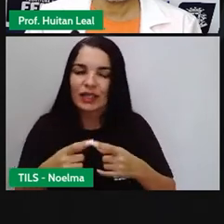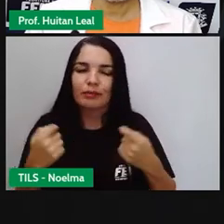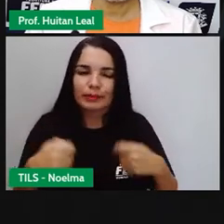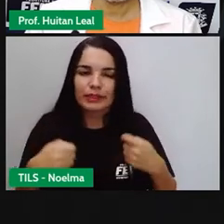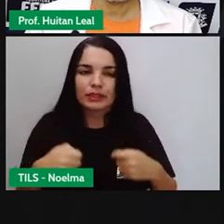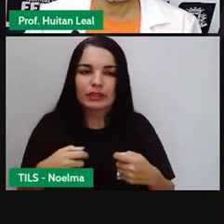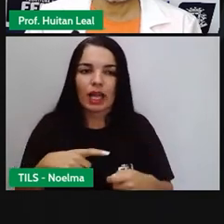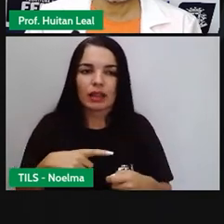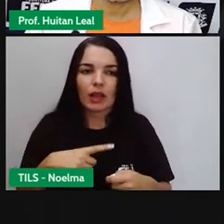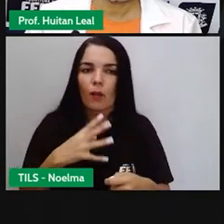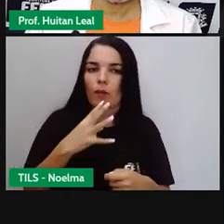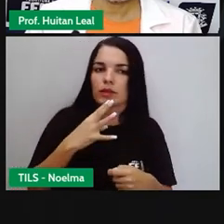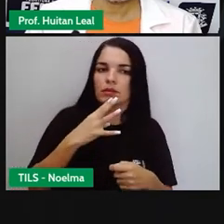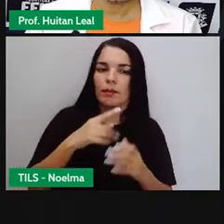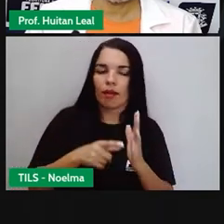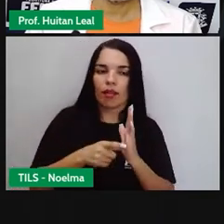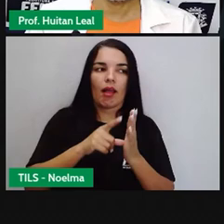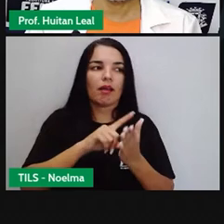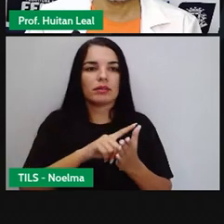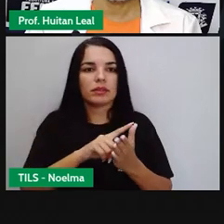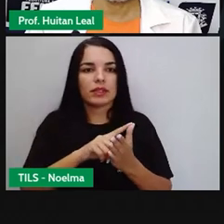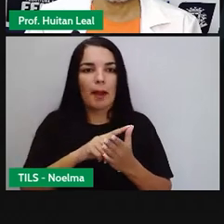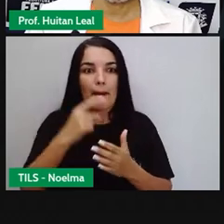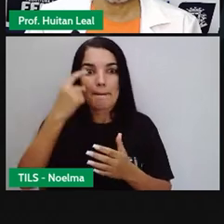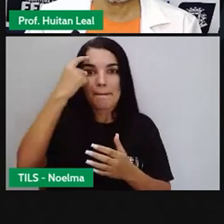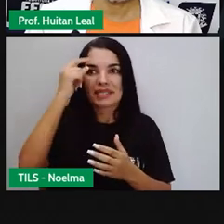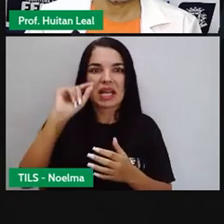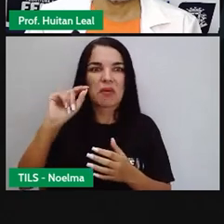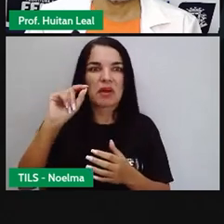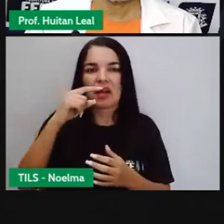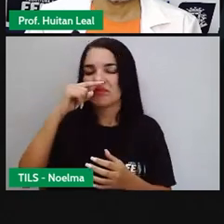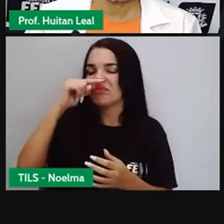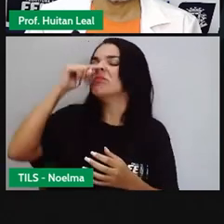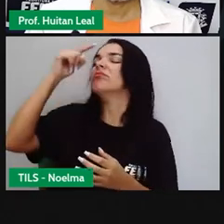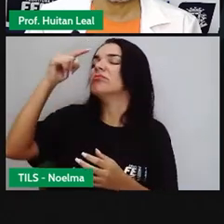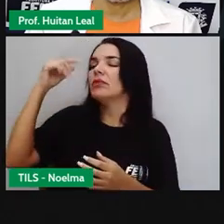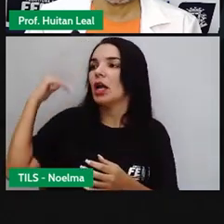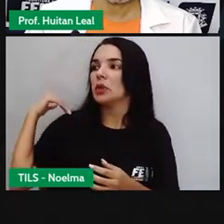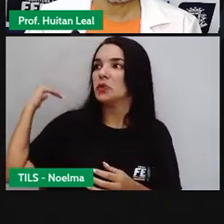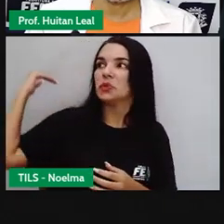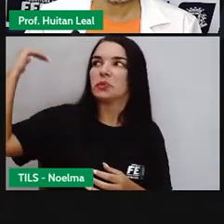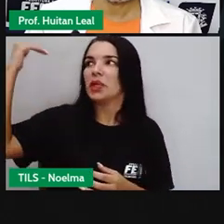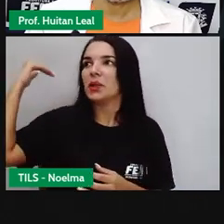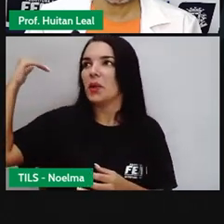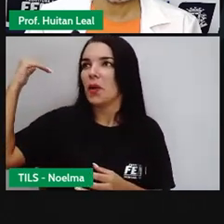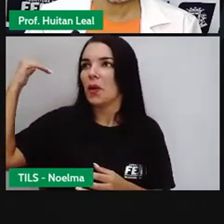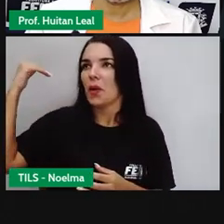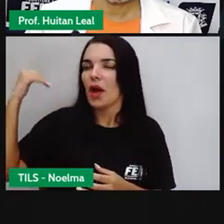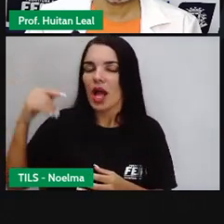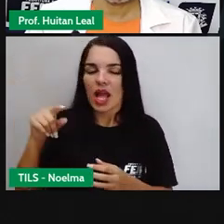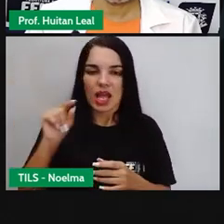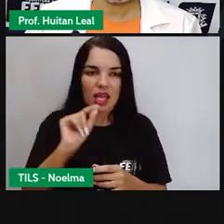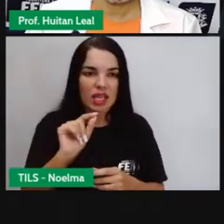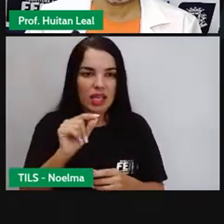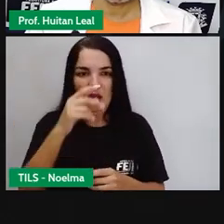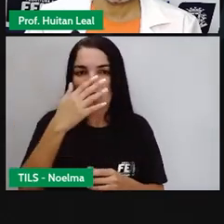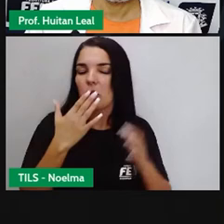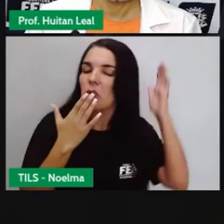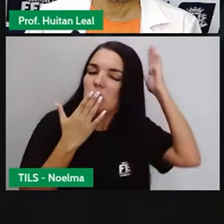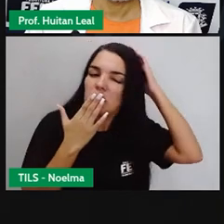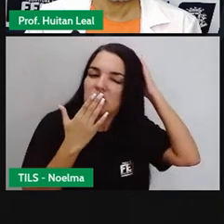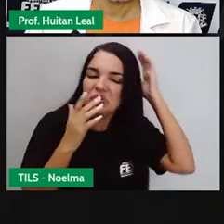por não compreender, por achar que é superior, vai minimizando aqueles que eles acham que é